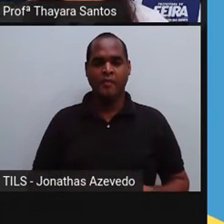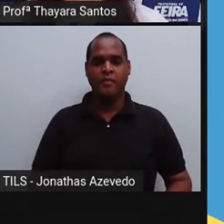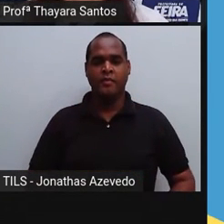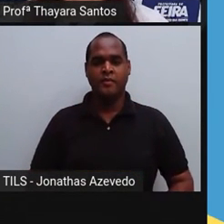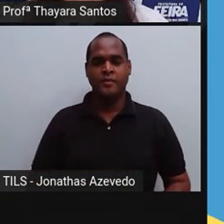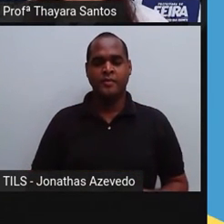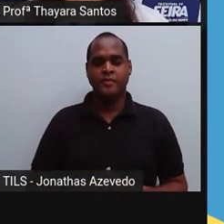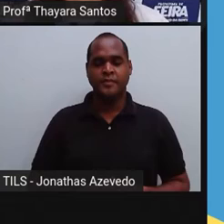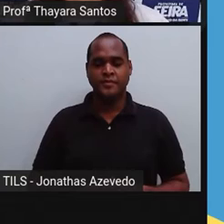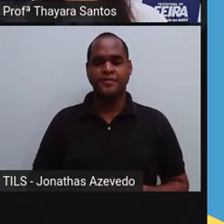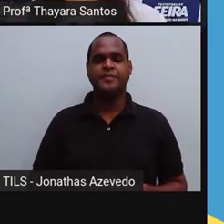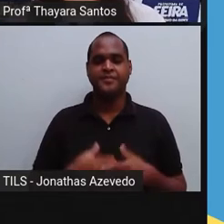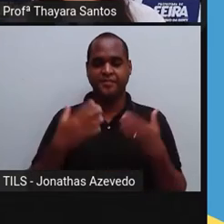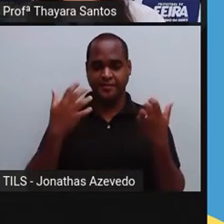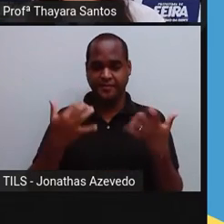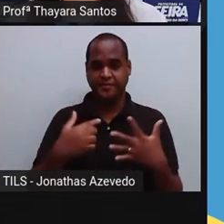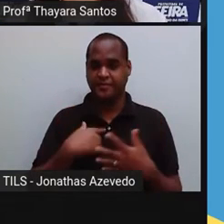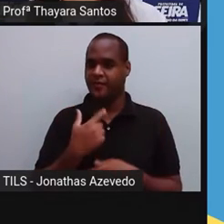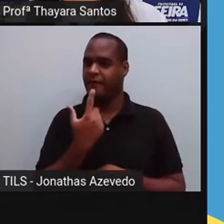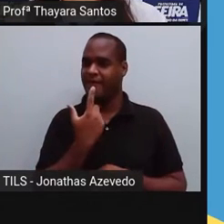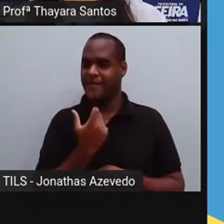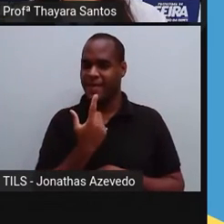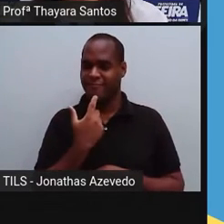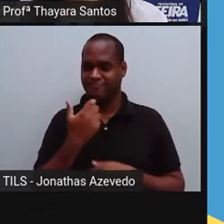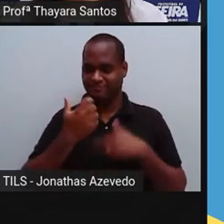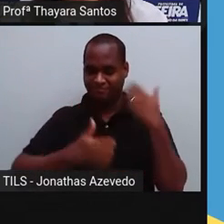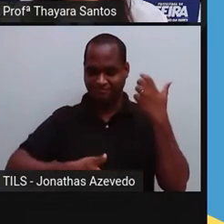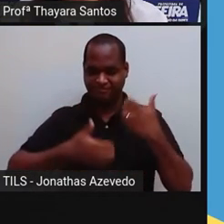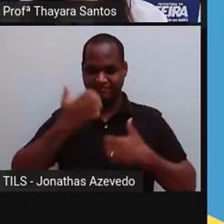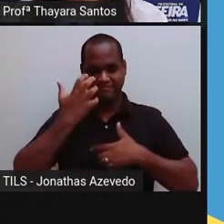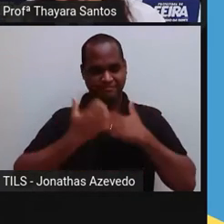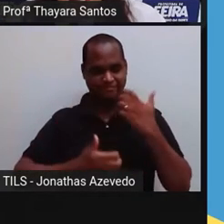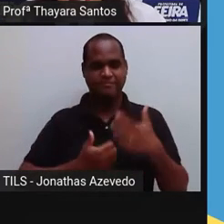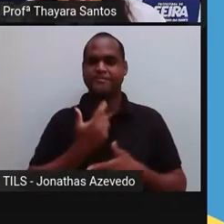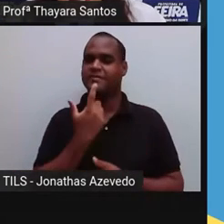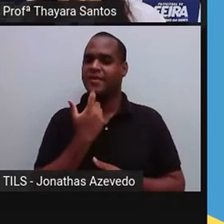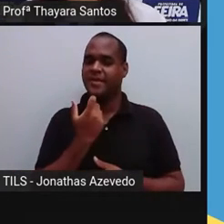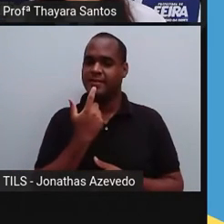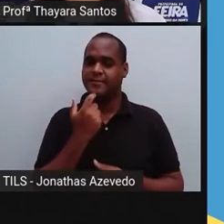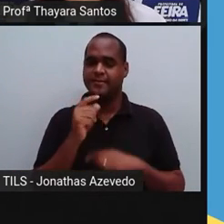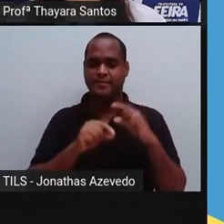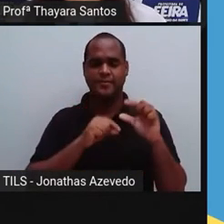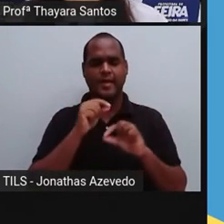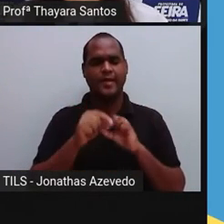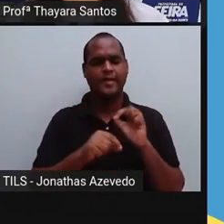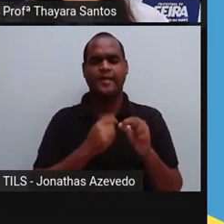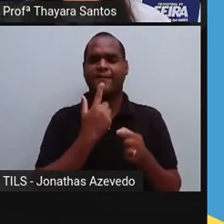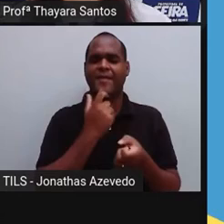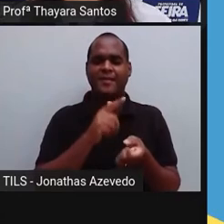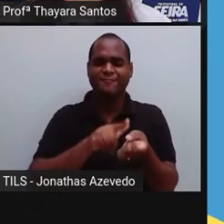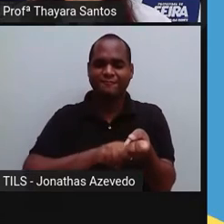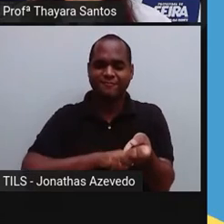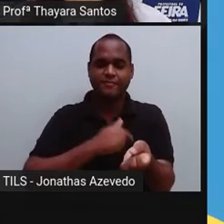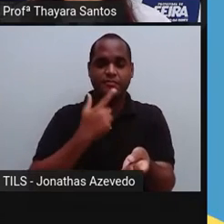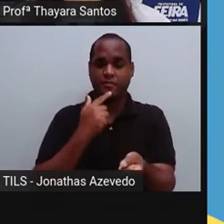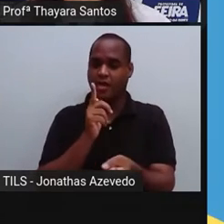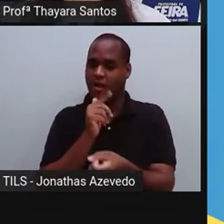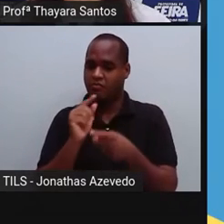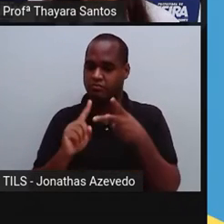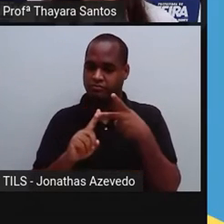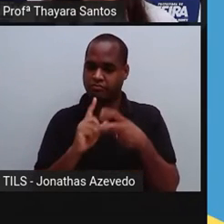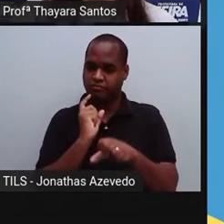Agora vamos falar um pouquinho sobre o sangue. O sangue, ele tem uma porção líquida e uma porção